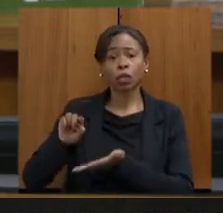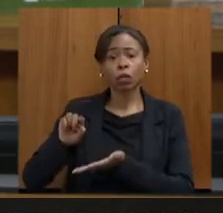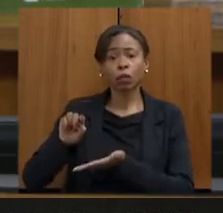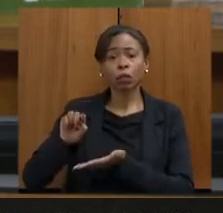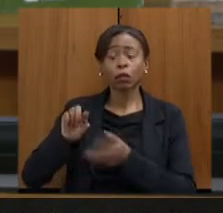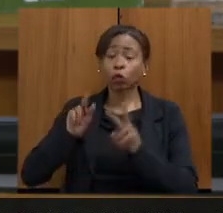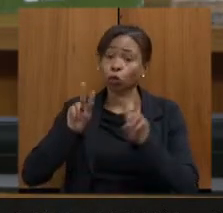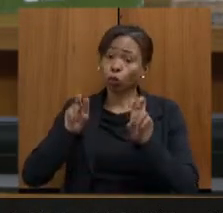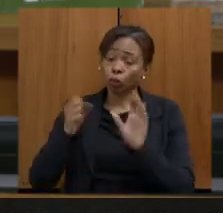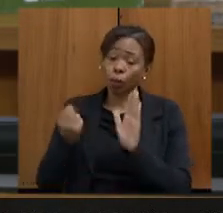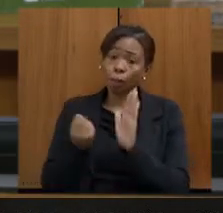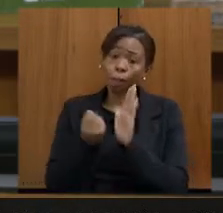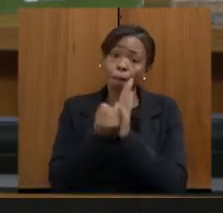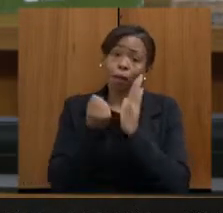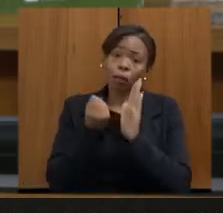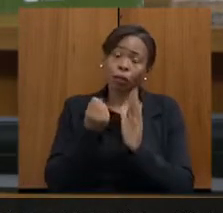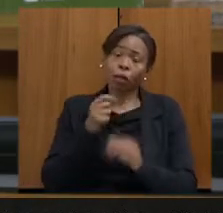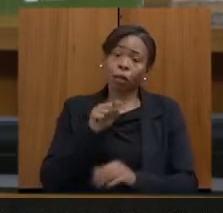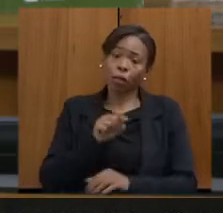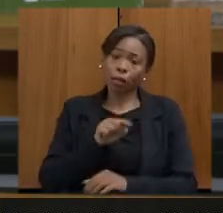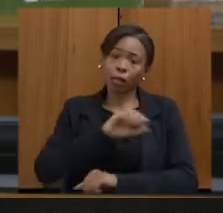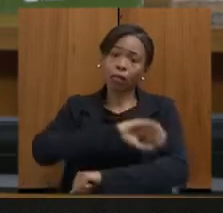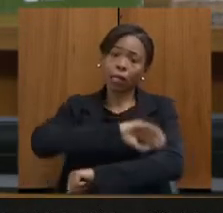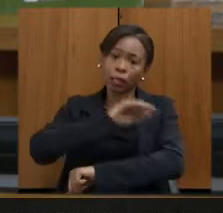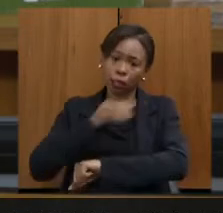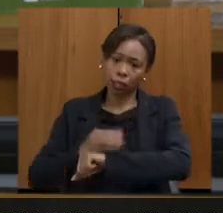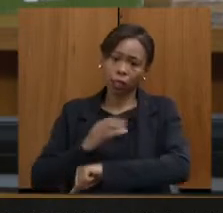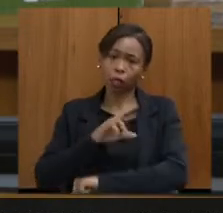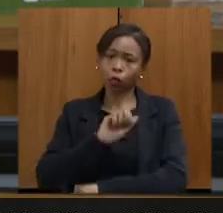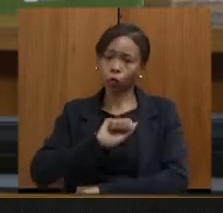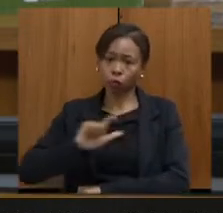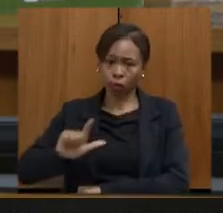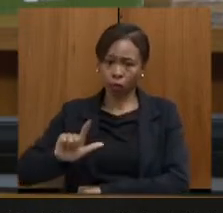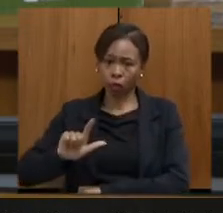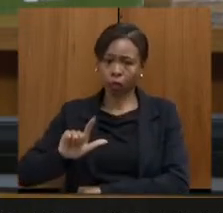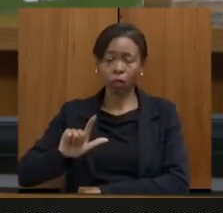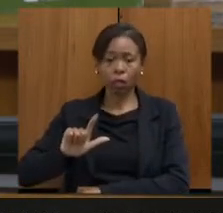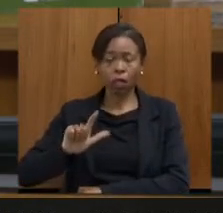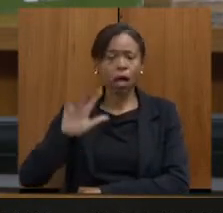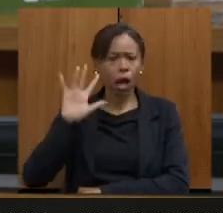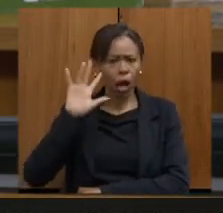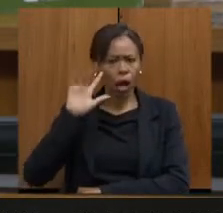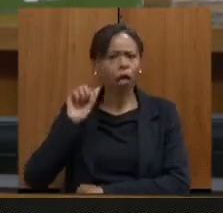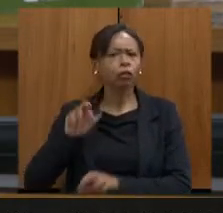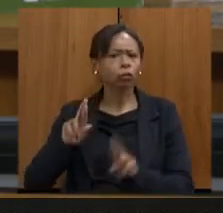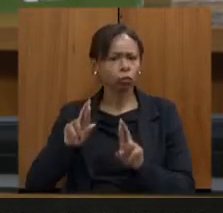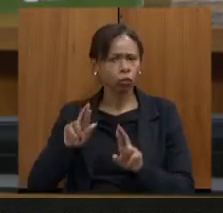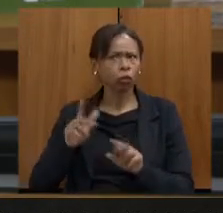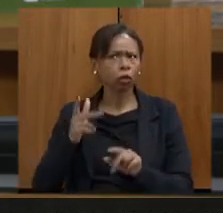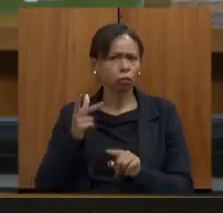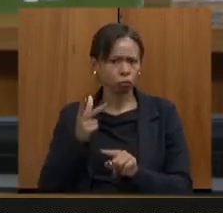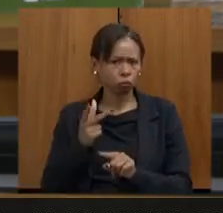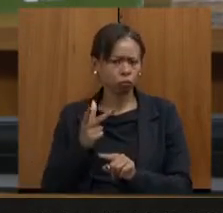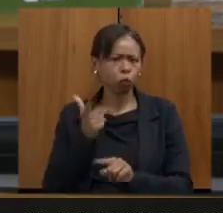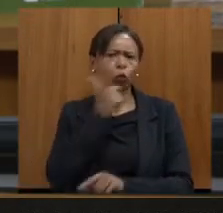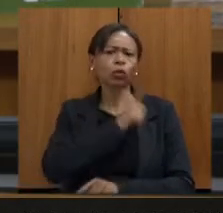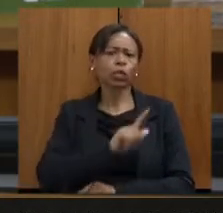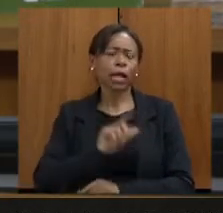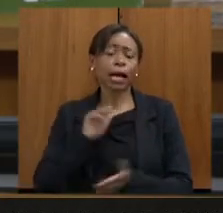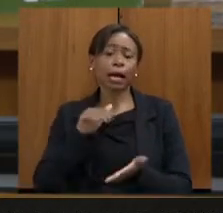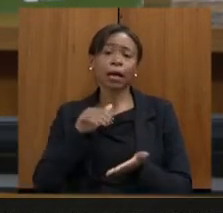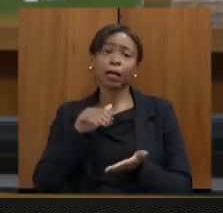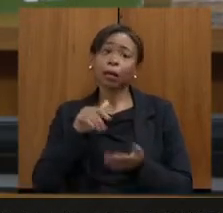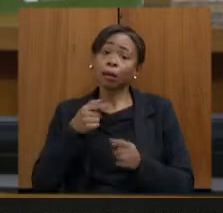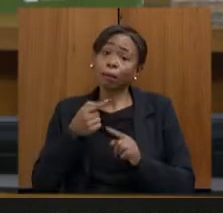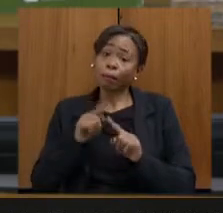Curral, e acreditamos que teremos êxito. Até o dia 30 de agosto é o prazo que nós temos para levar,